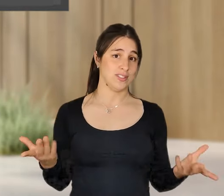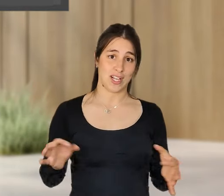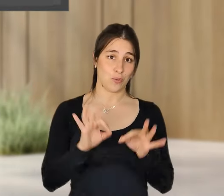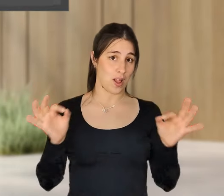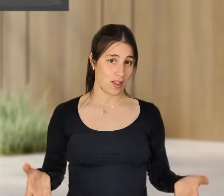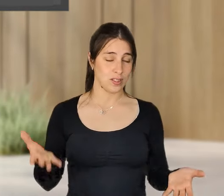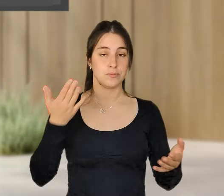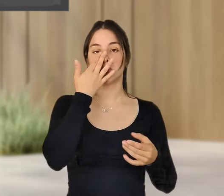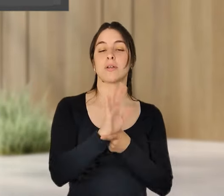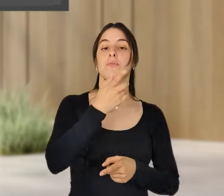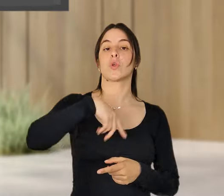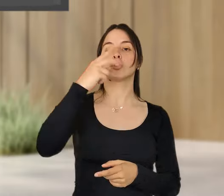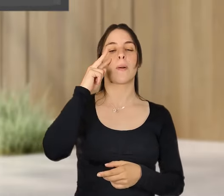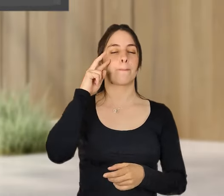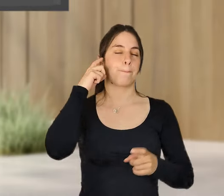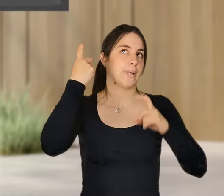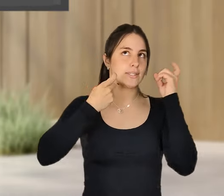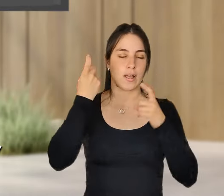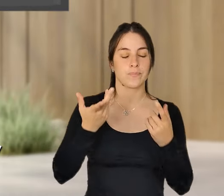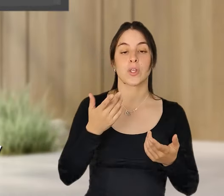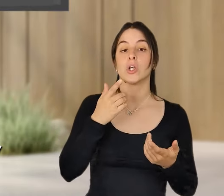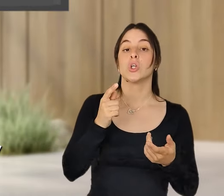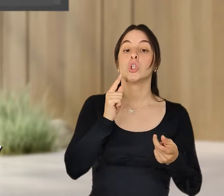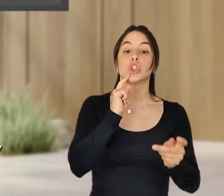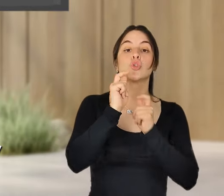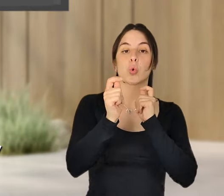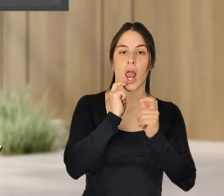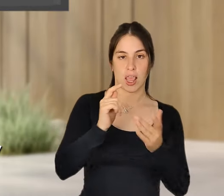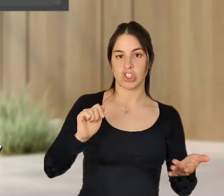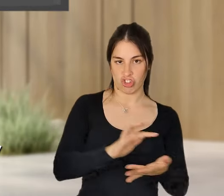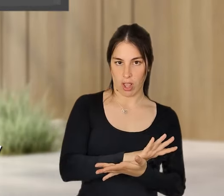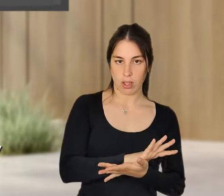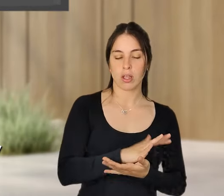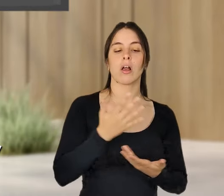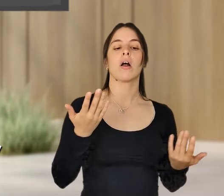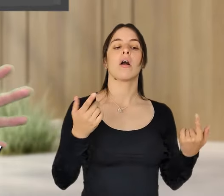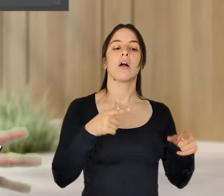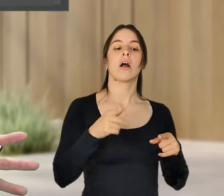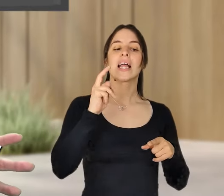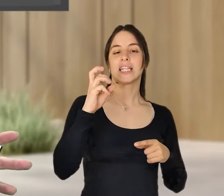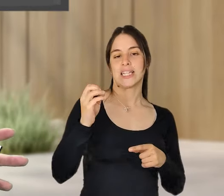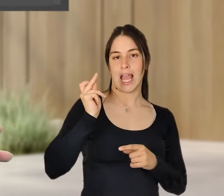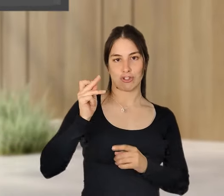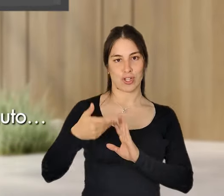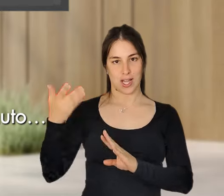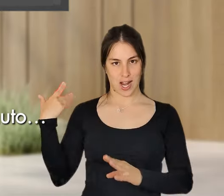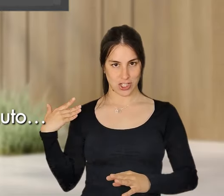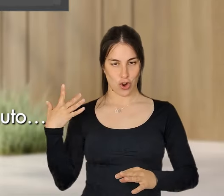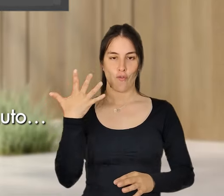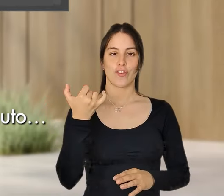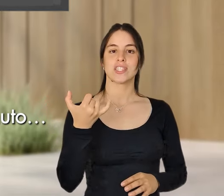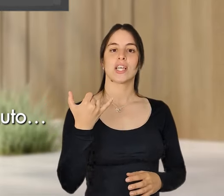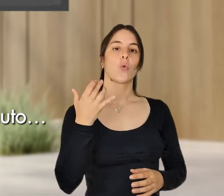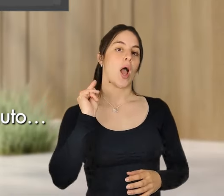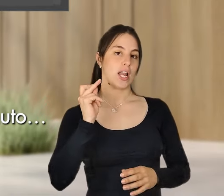Se pensarmos, por exemplo, em jornalistas, qual é a diferença do que era o trabalho há 30 anos ou há 25 anos, quando não